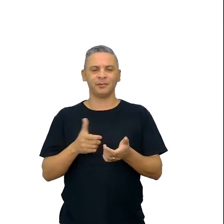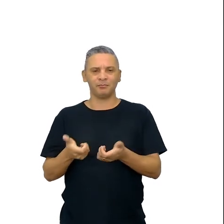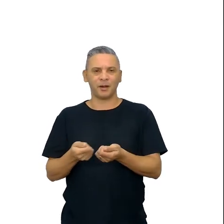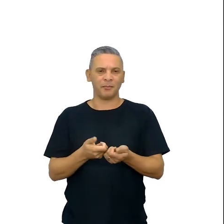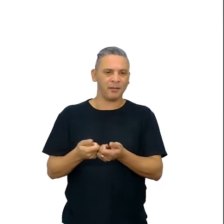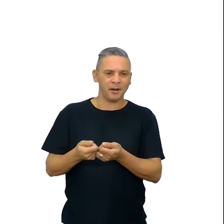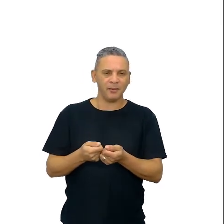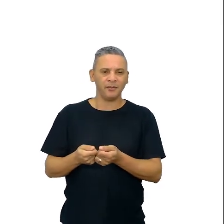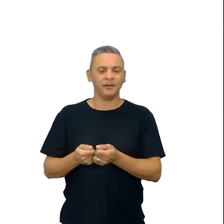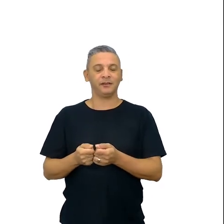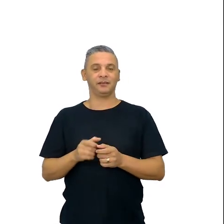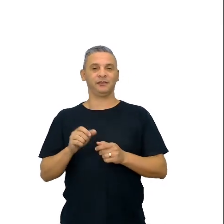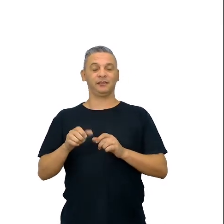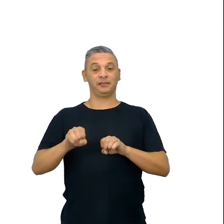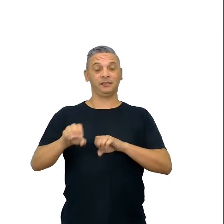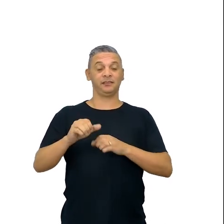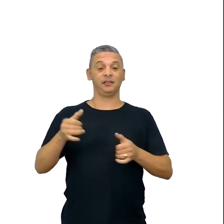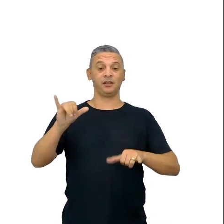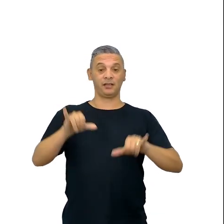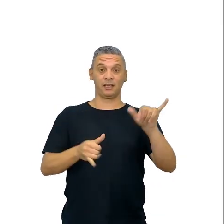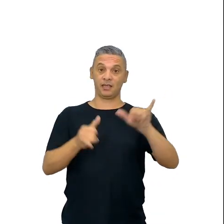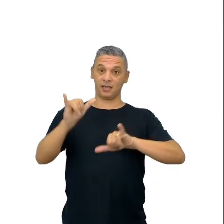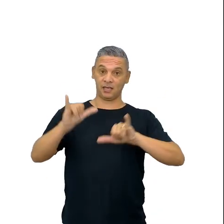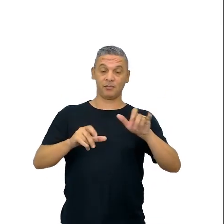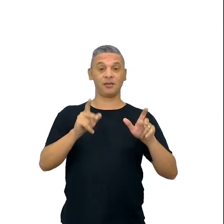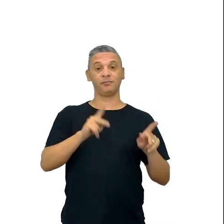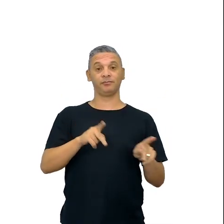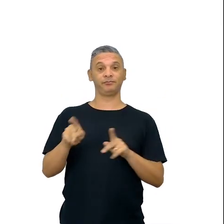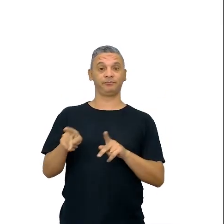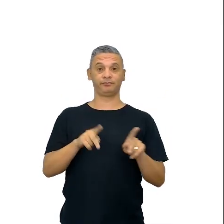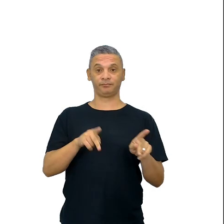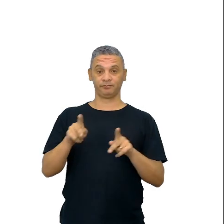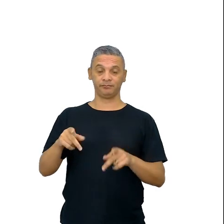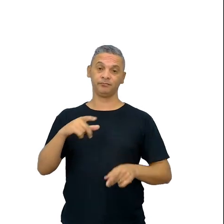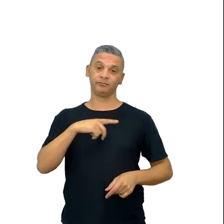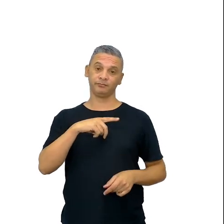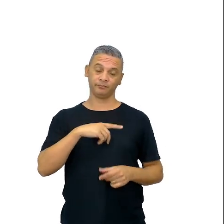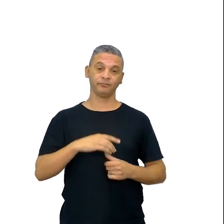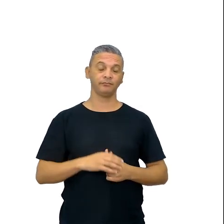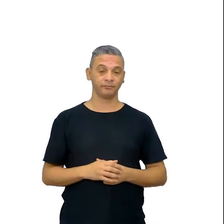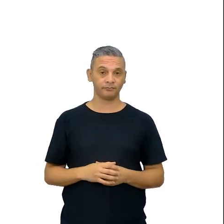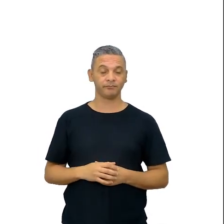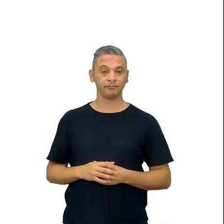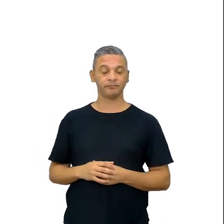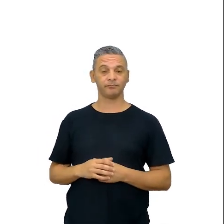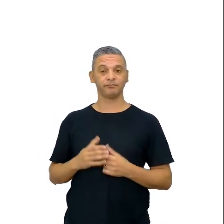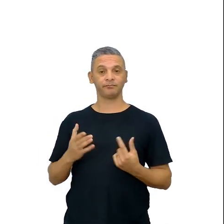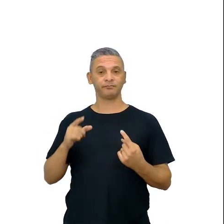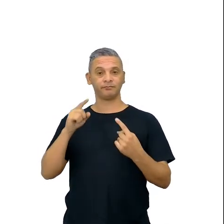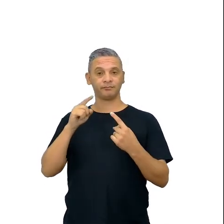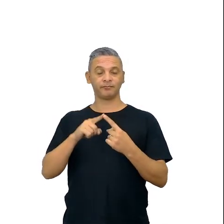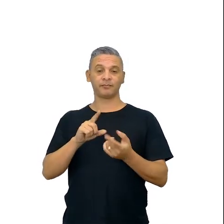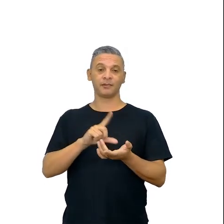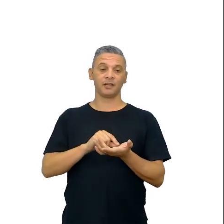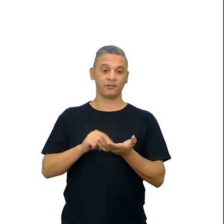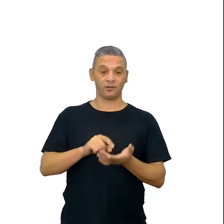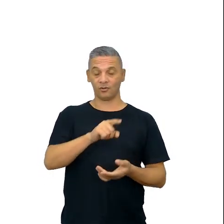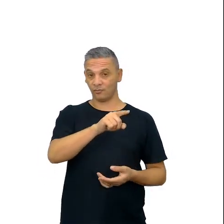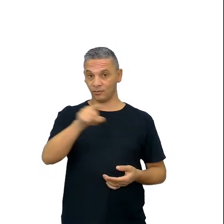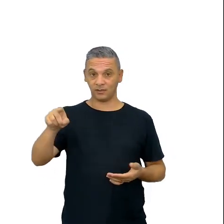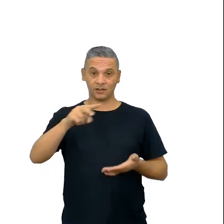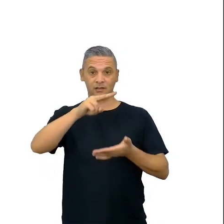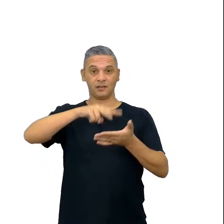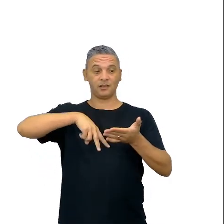ensino de química do professor, tá, aqui é um artigo para vocês lerem,